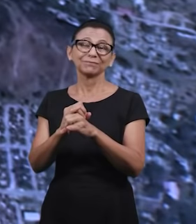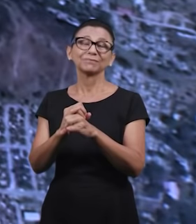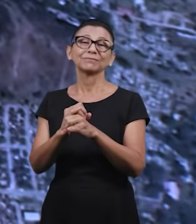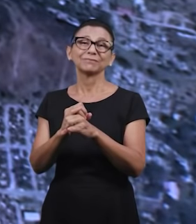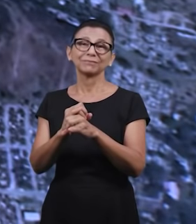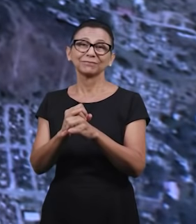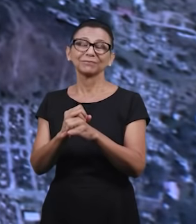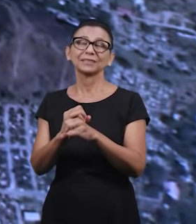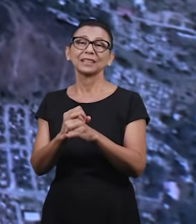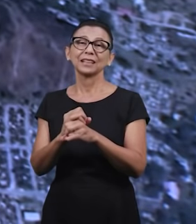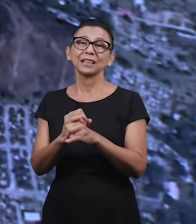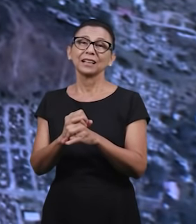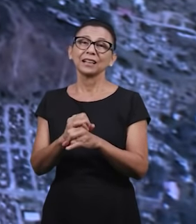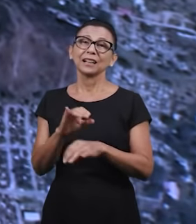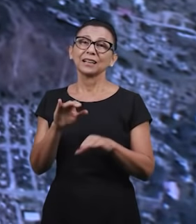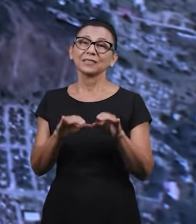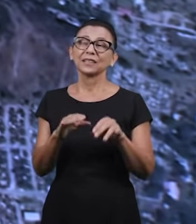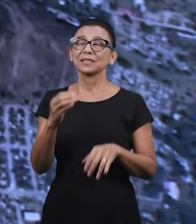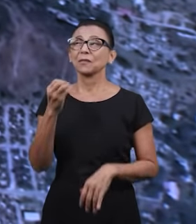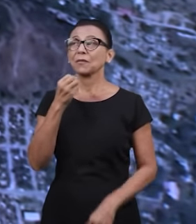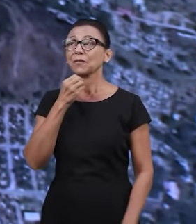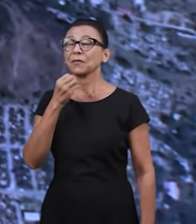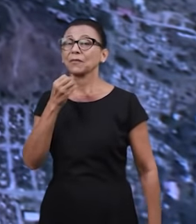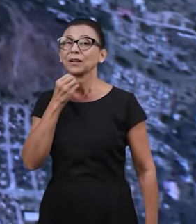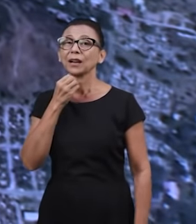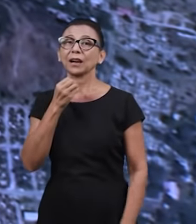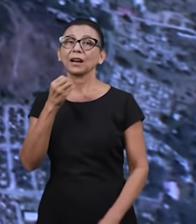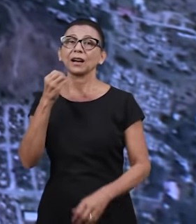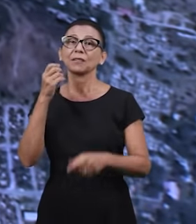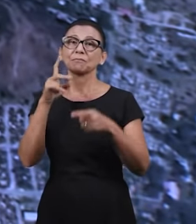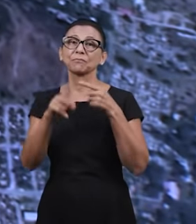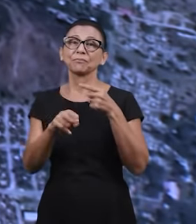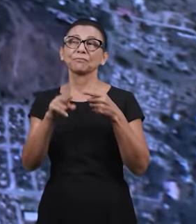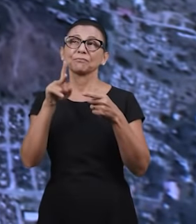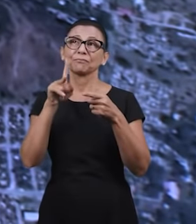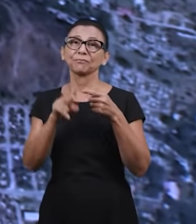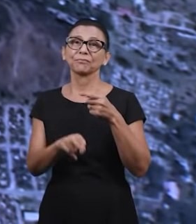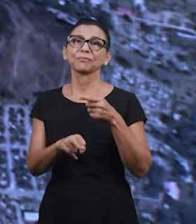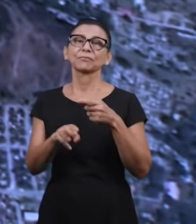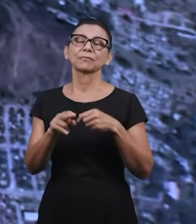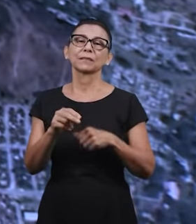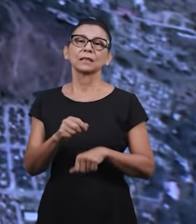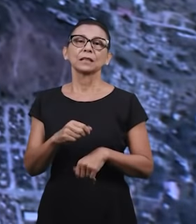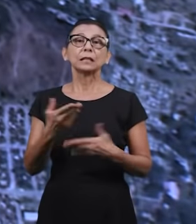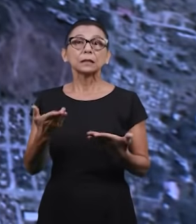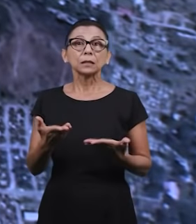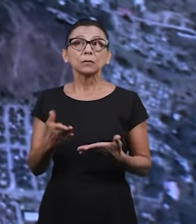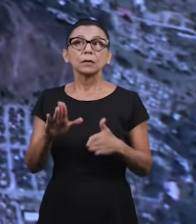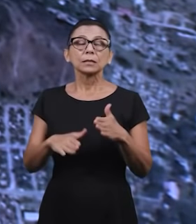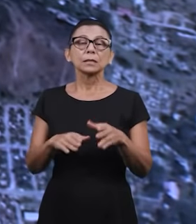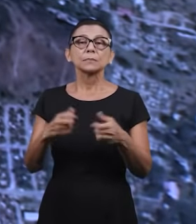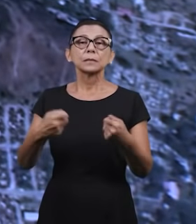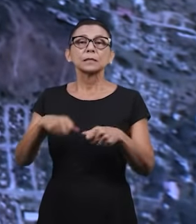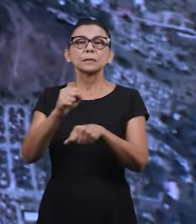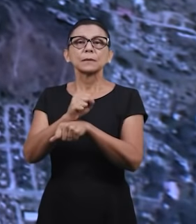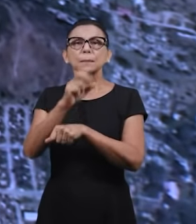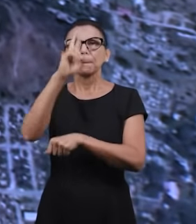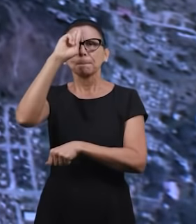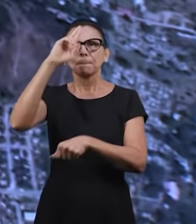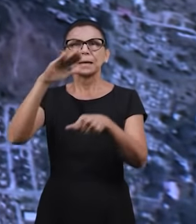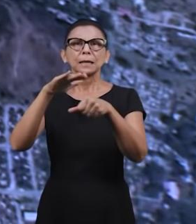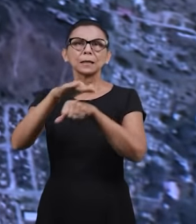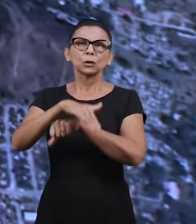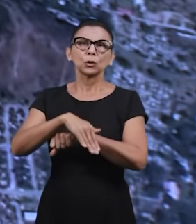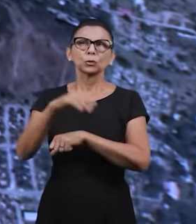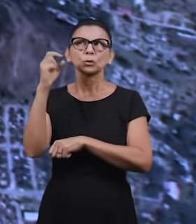de internet muitas vezes até os irmãos são obrigados a aguardar a meia-noite ou